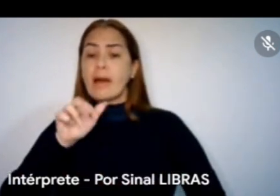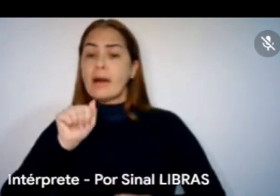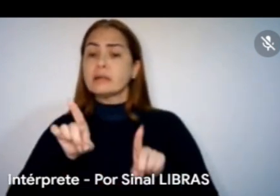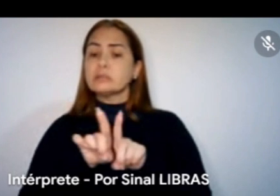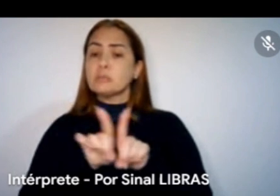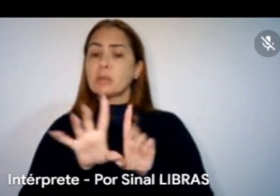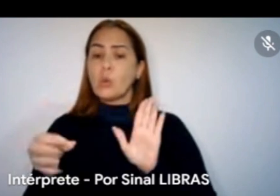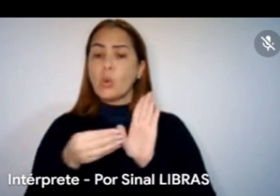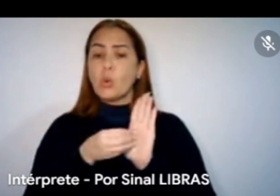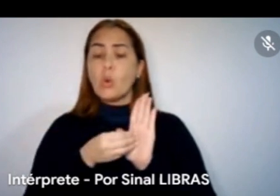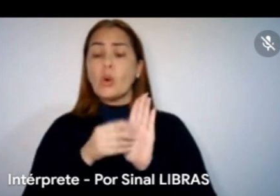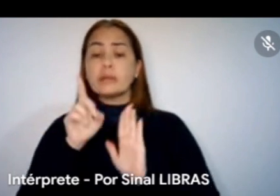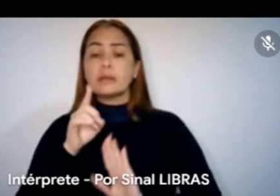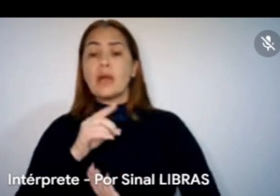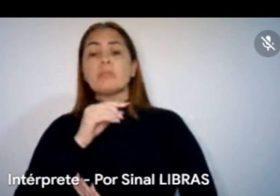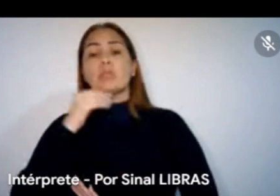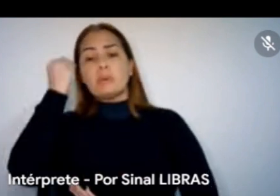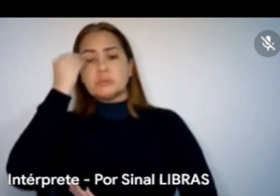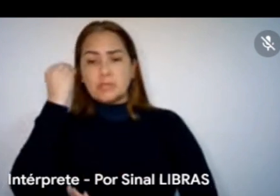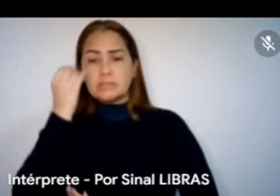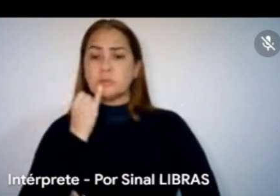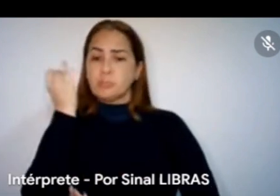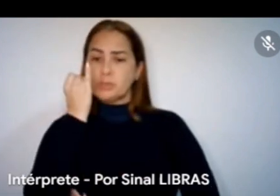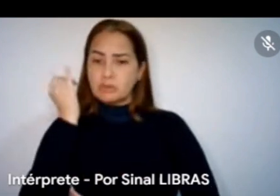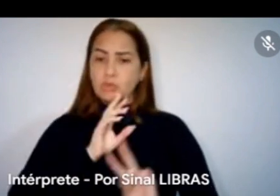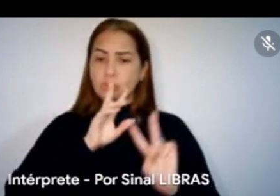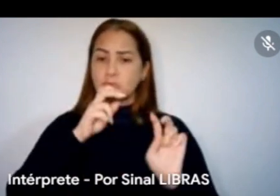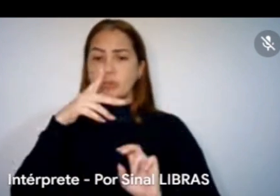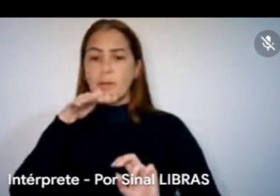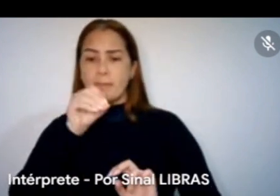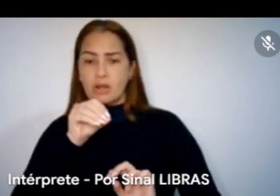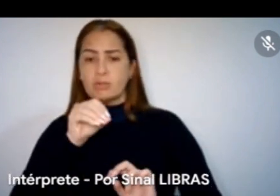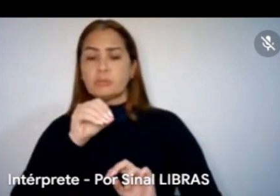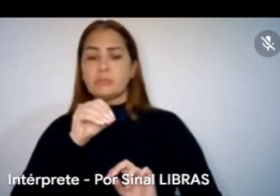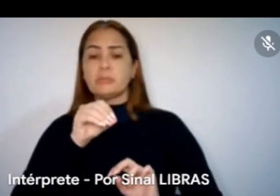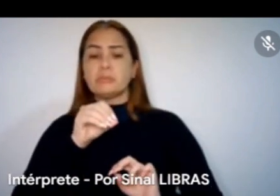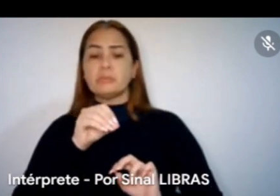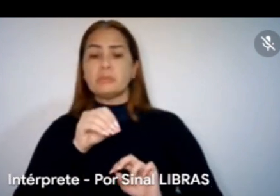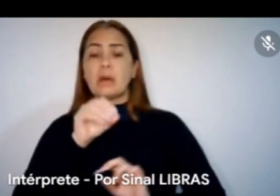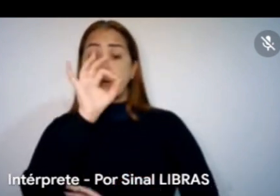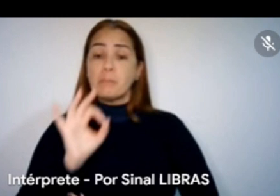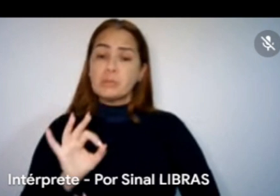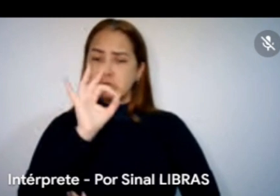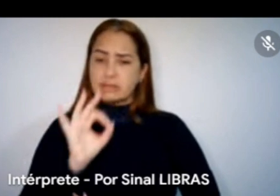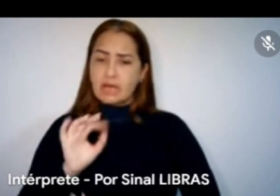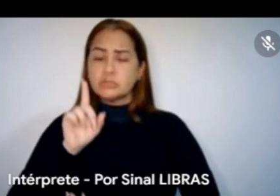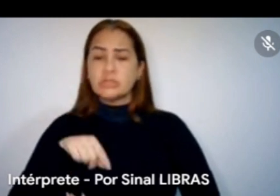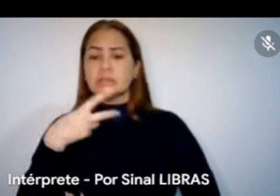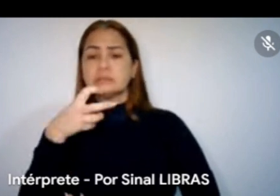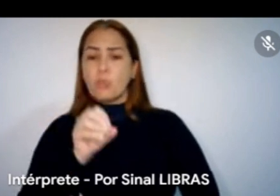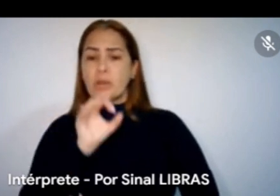importante da Paulo Gustavo, na PNAB também, sobre essa porcentagem, que ficou 50% para a região